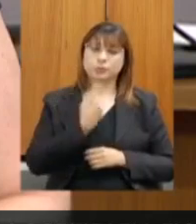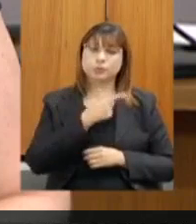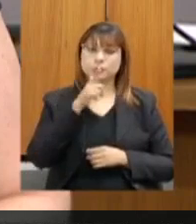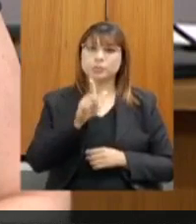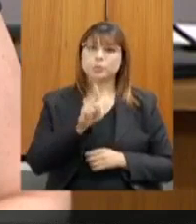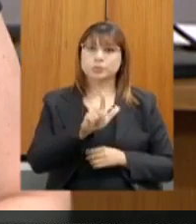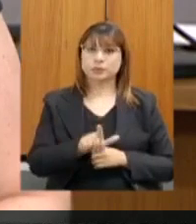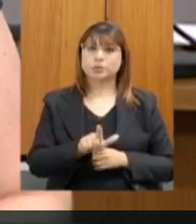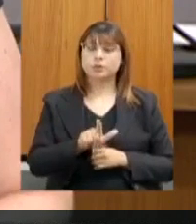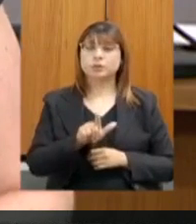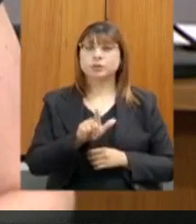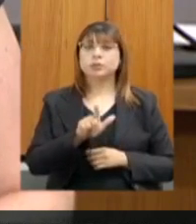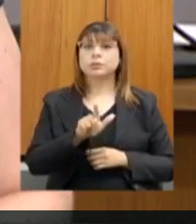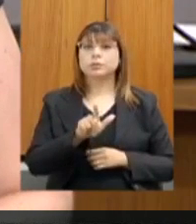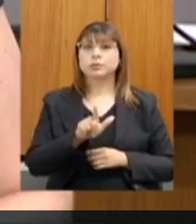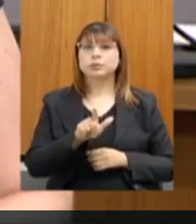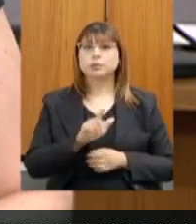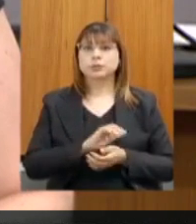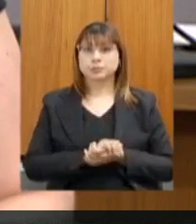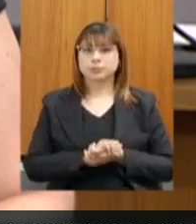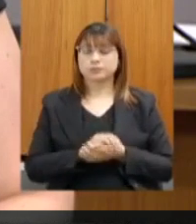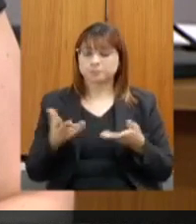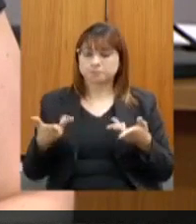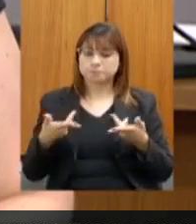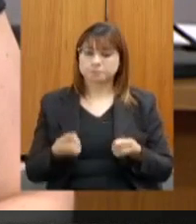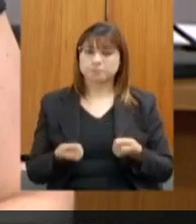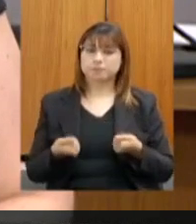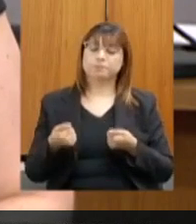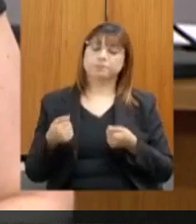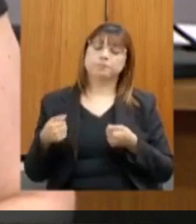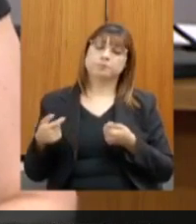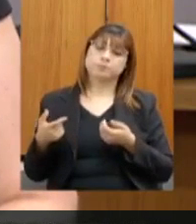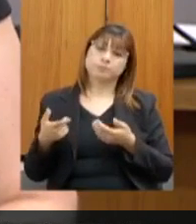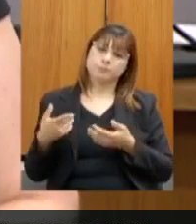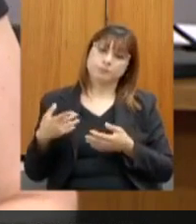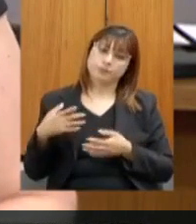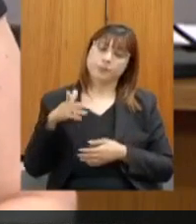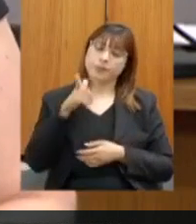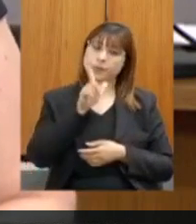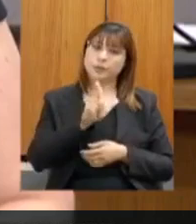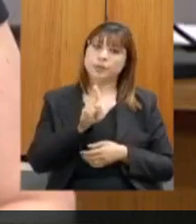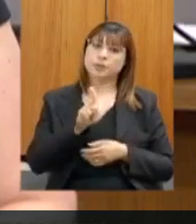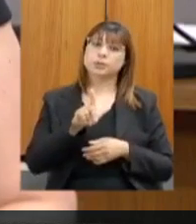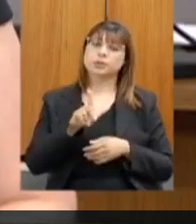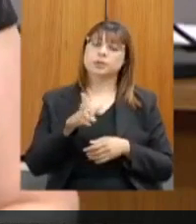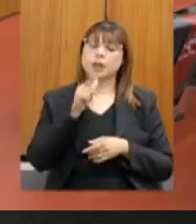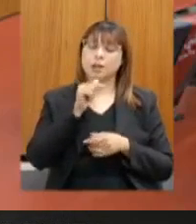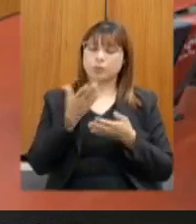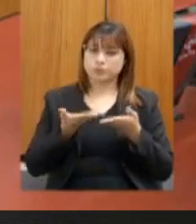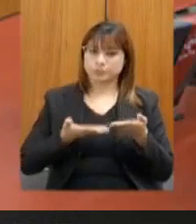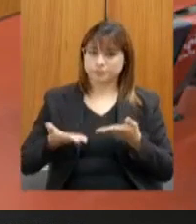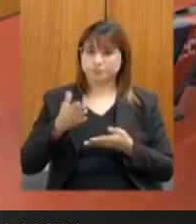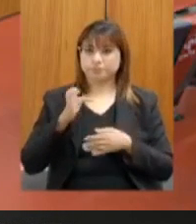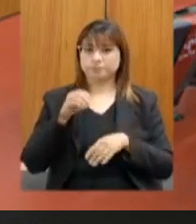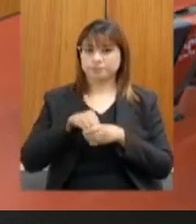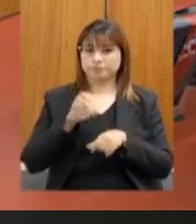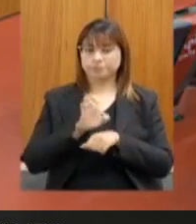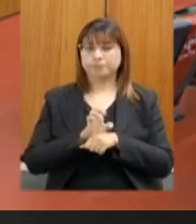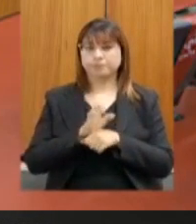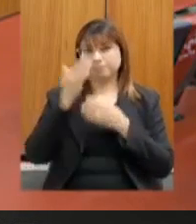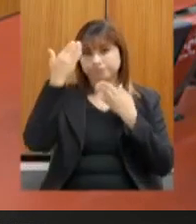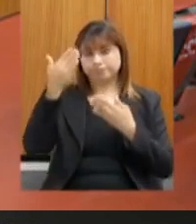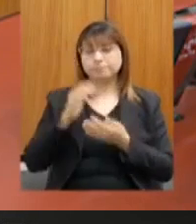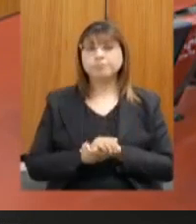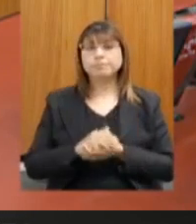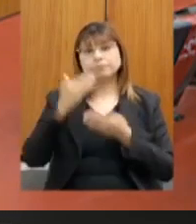atingir os indicadores plenos de universalização do saneamento no nosso estado. Obrigada. Muito obrigado,